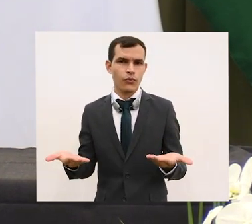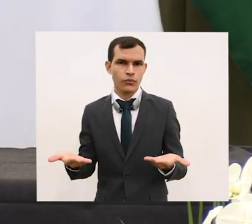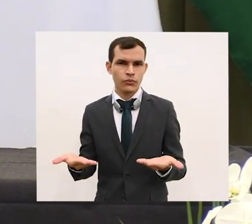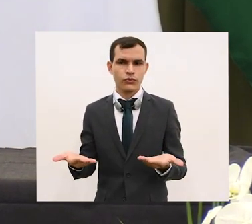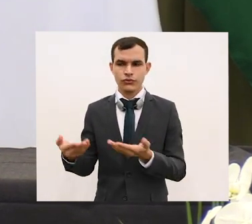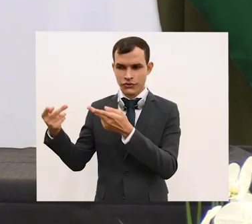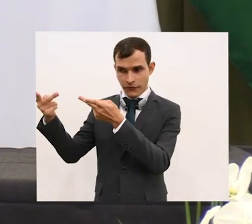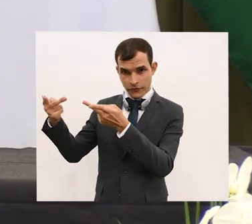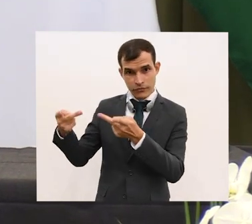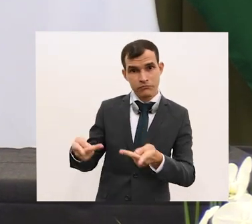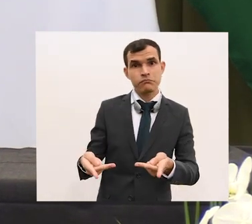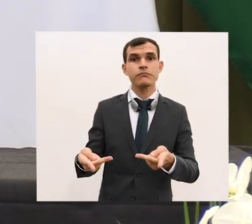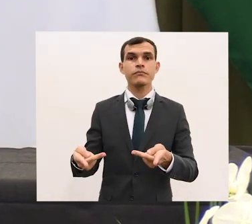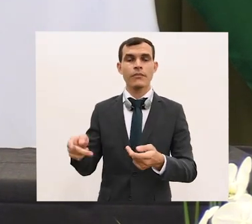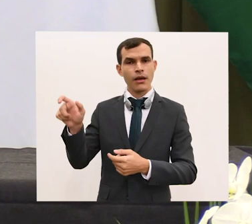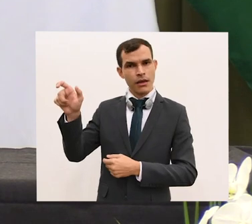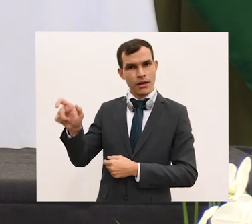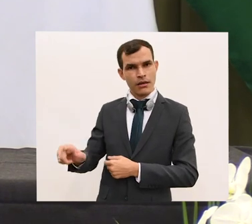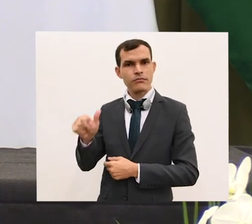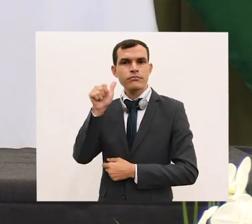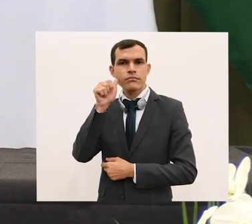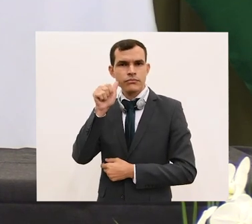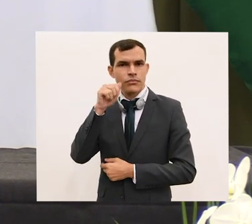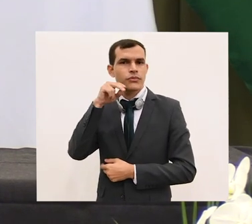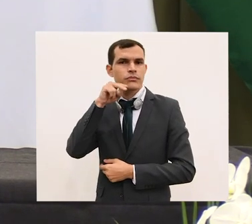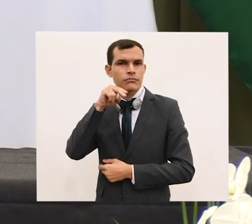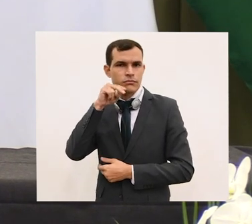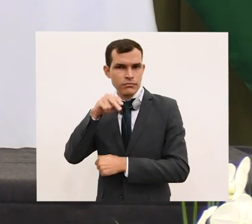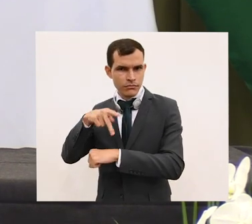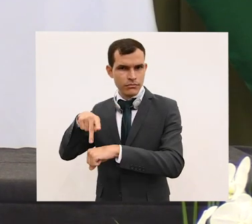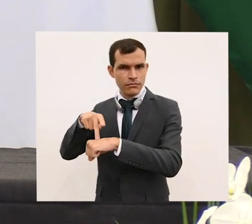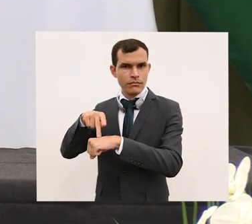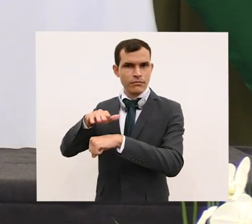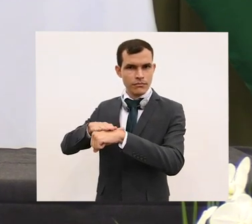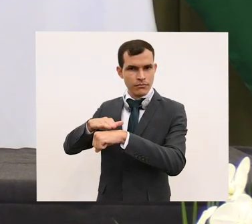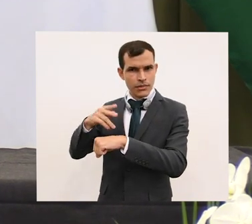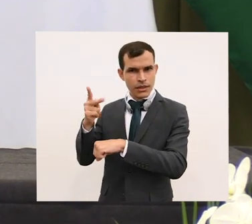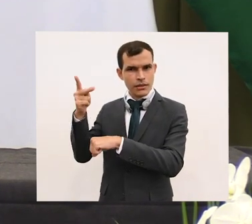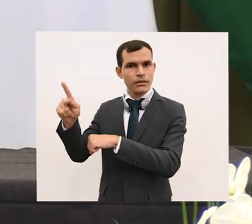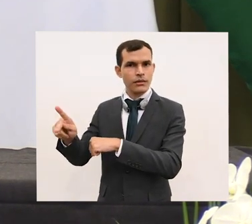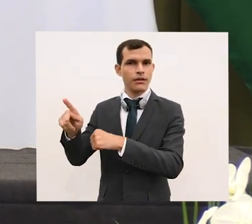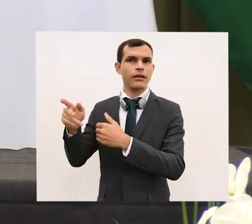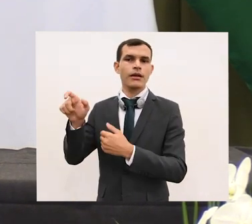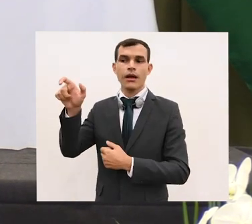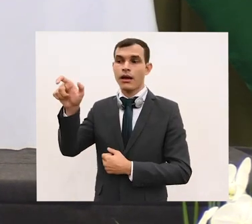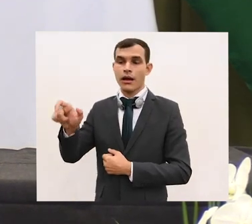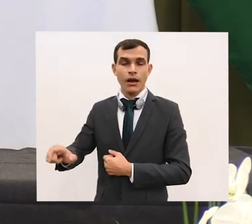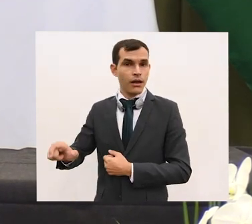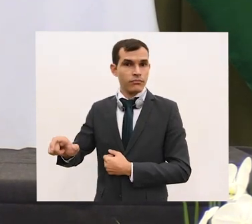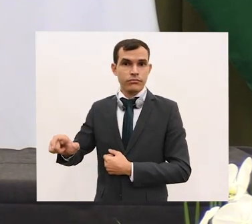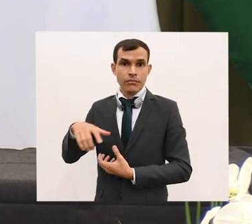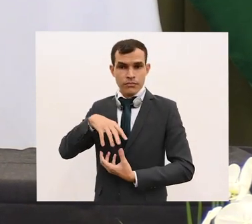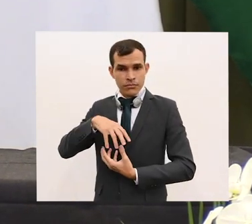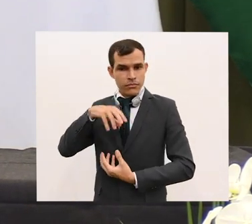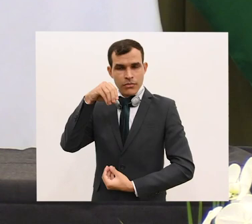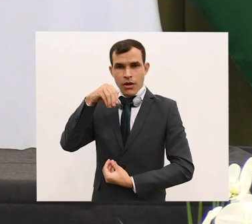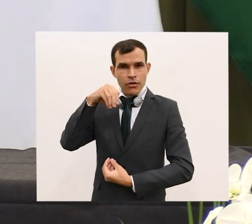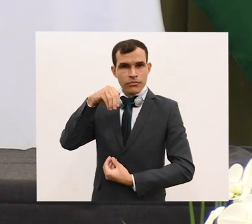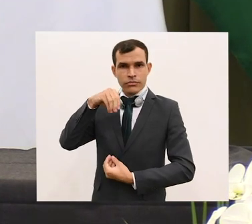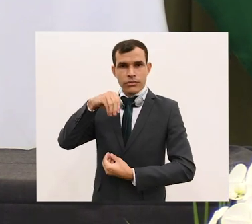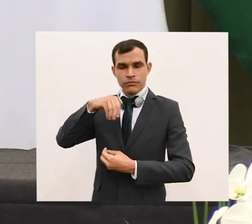uma nigeriana de nacionalidade que traz na sua alma a grandeza